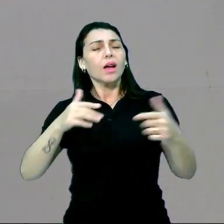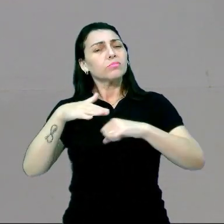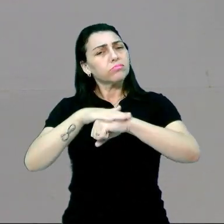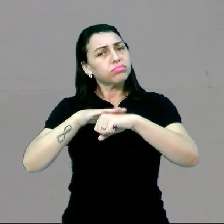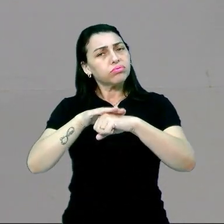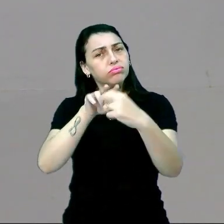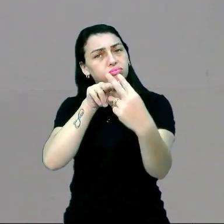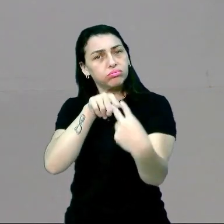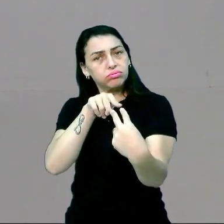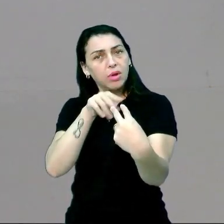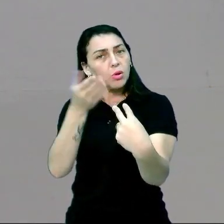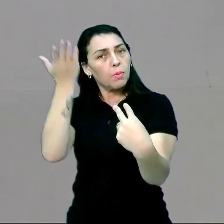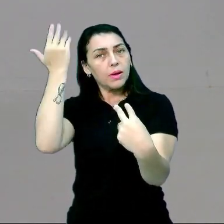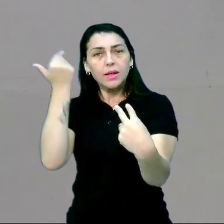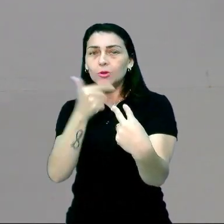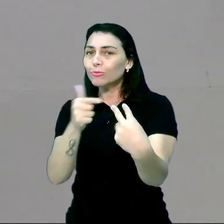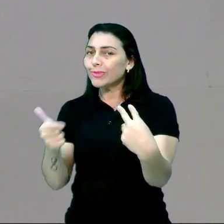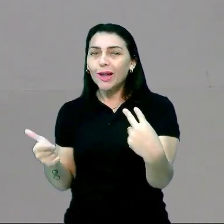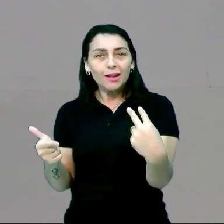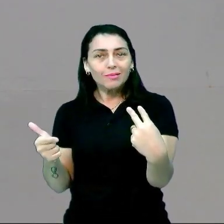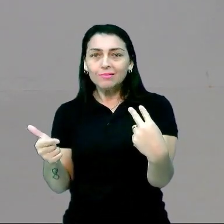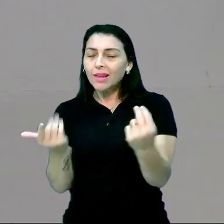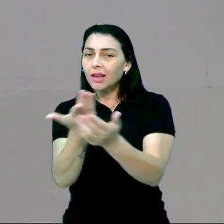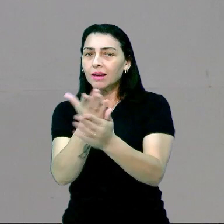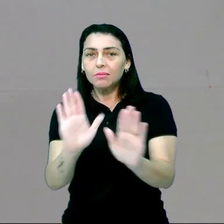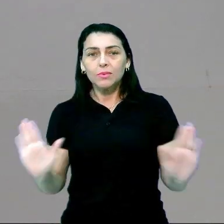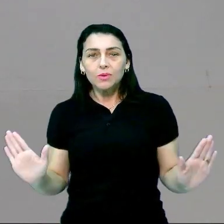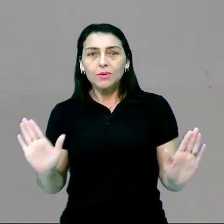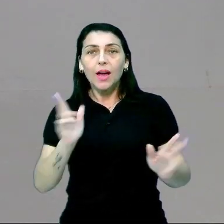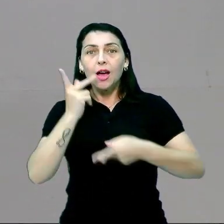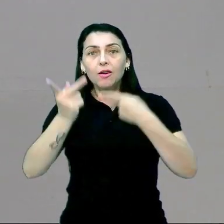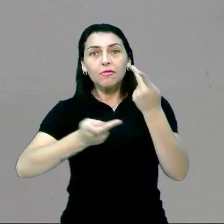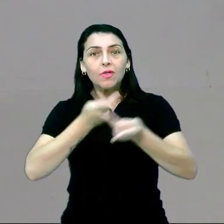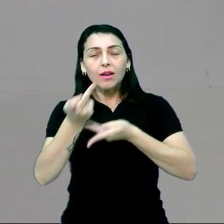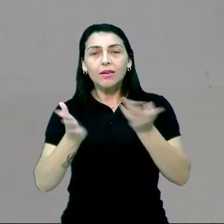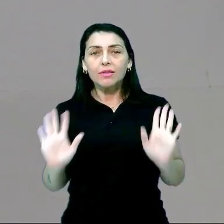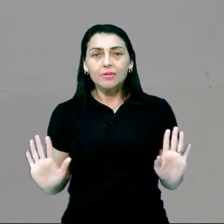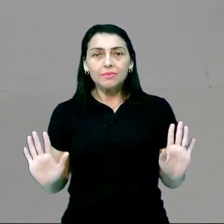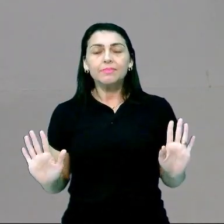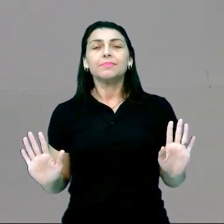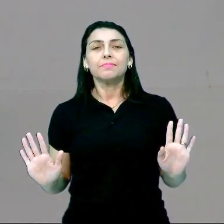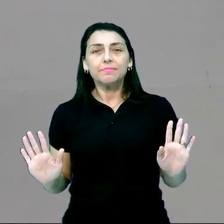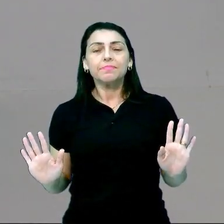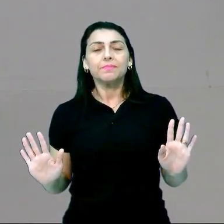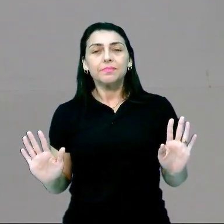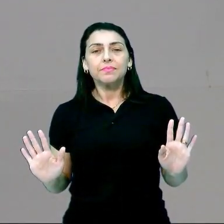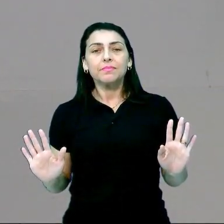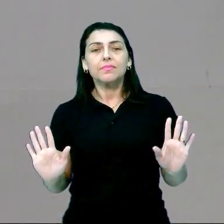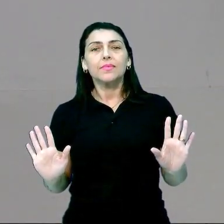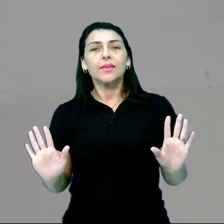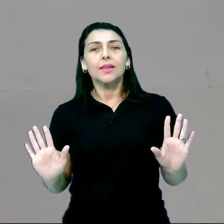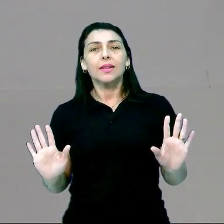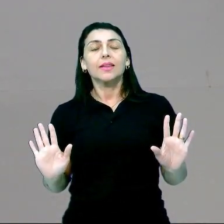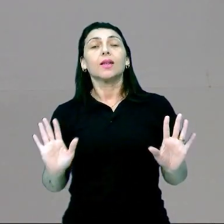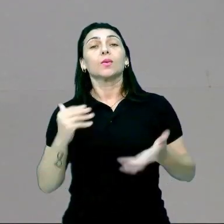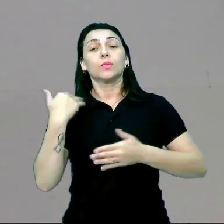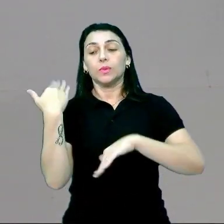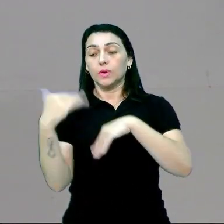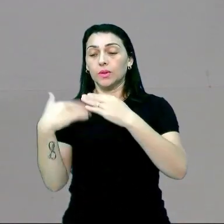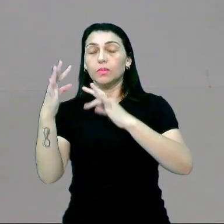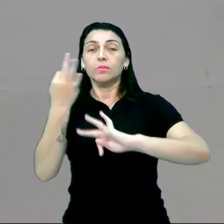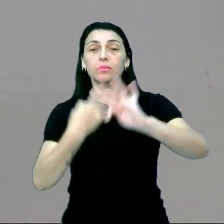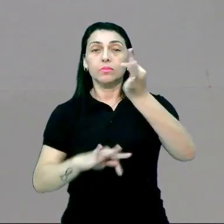conversa em si, o olho no olho, a fala propriamente dita. Então, o desenvolvimento